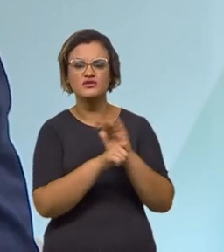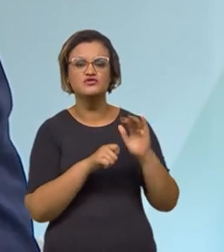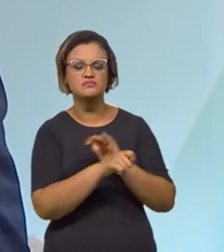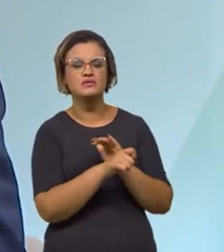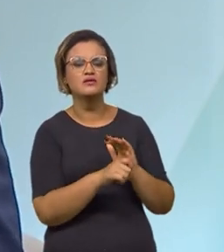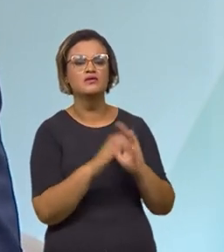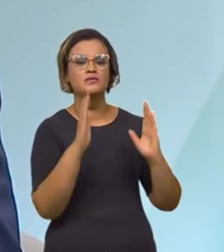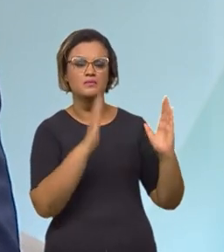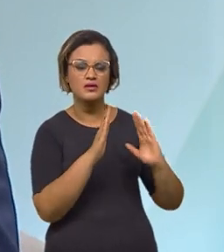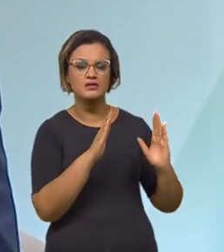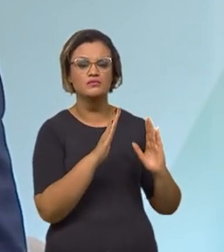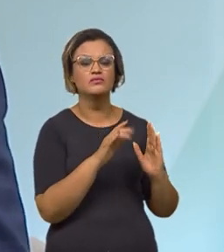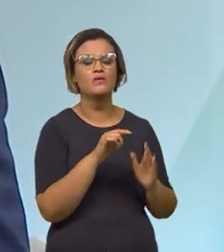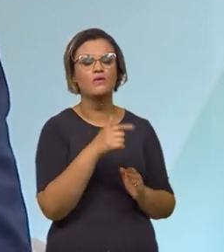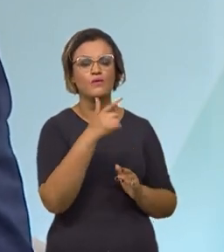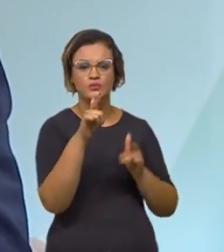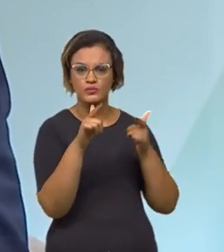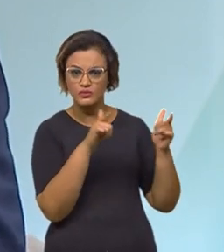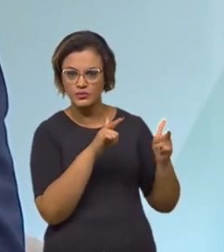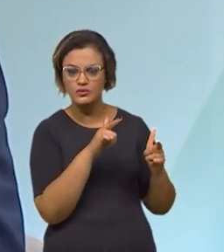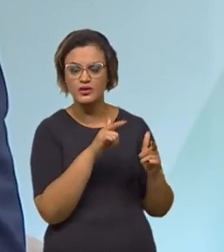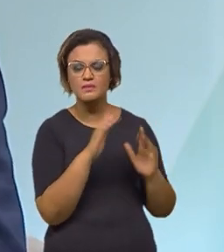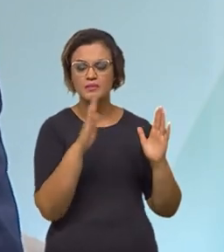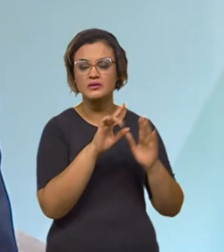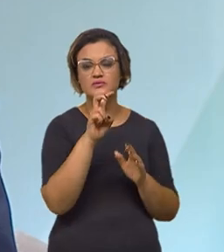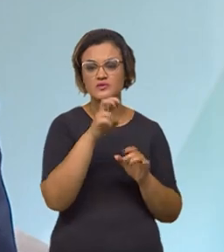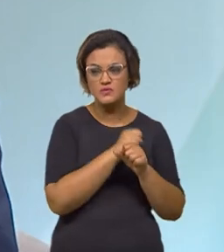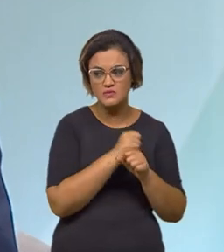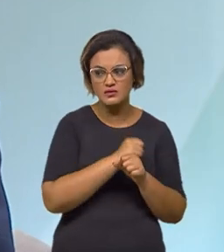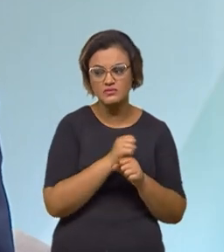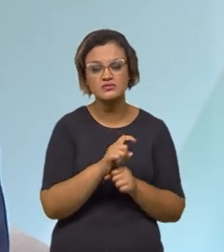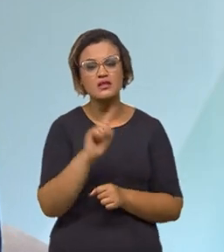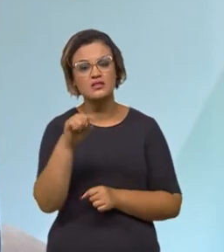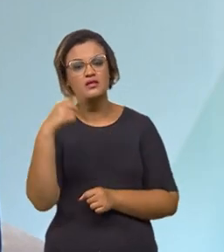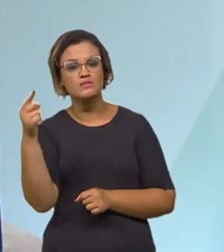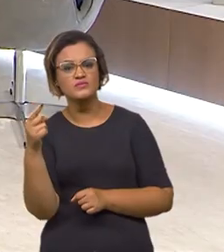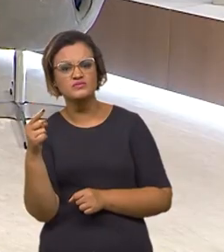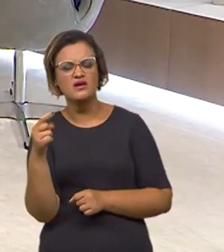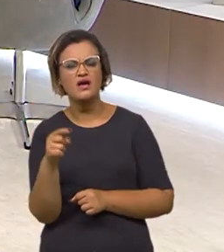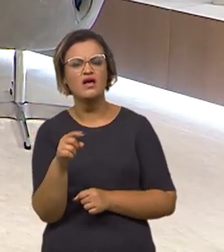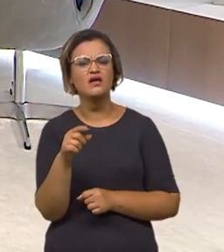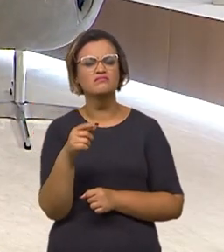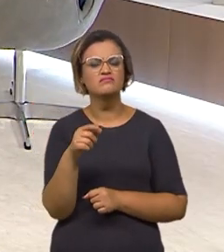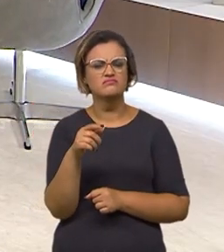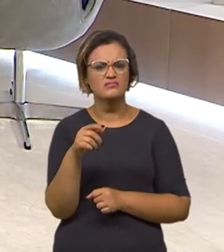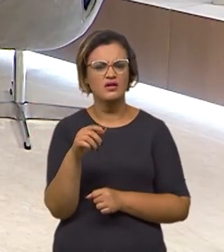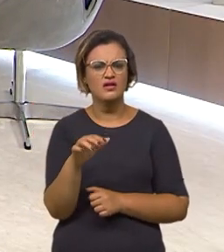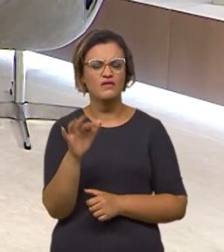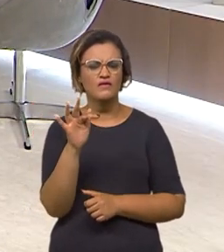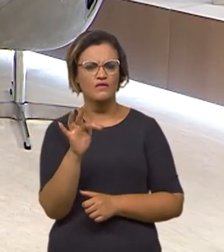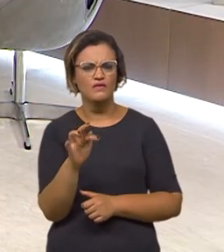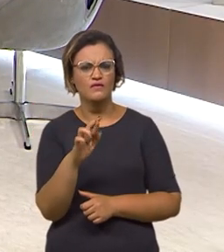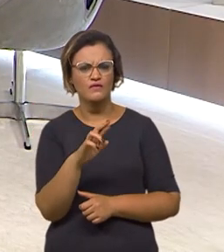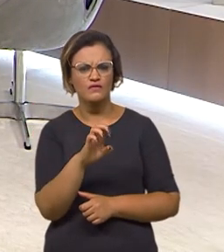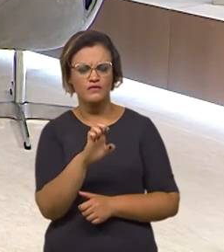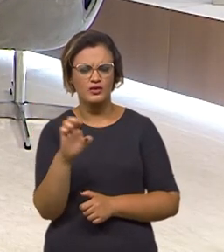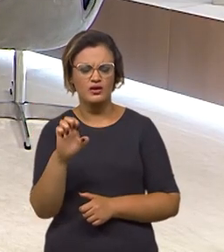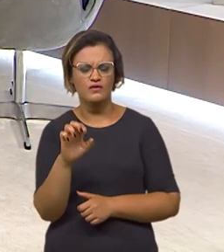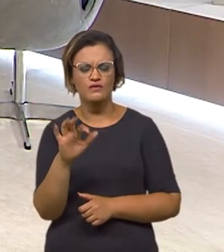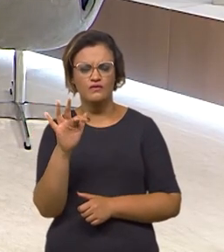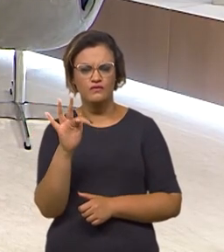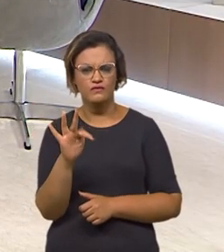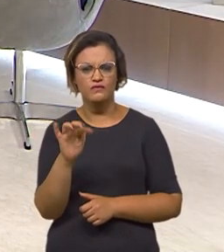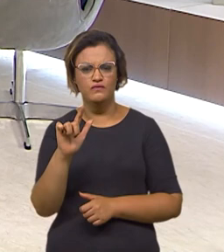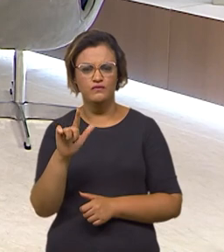trancha, né, na primeira perna da concessão, nos primeiros 5 anos. Depois a gente tem uma segunda... O free flow nos 5 anos? O free flow, ele, então, fica aí nos